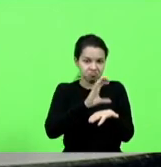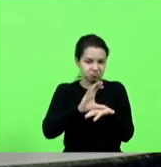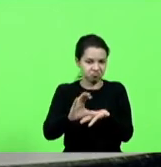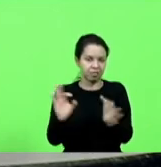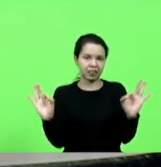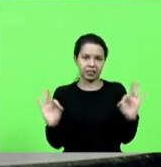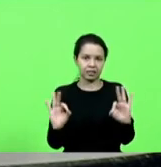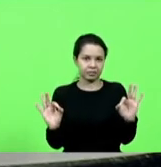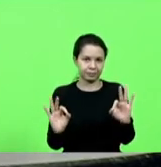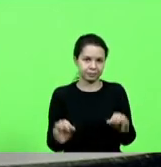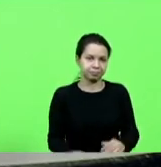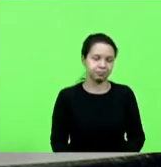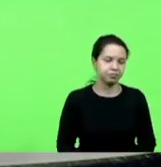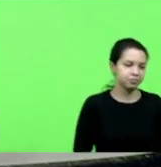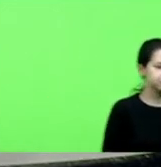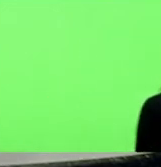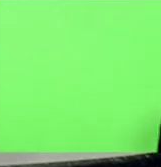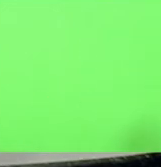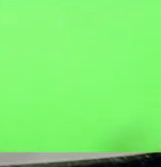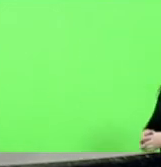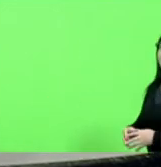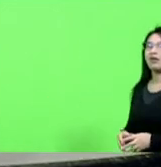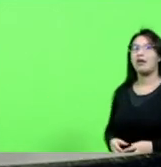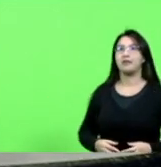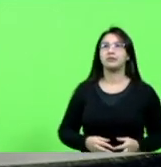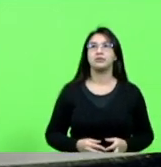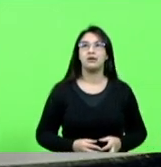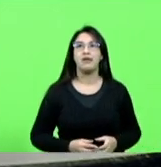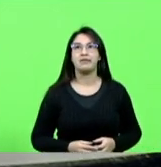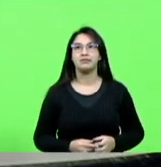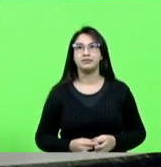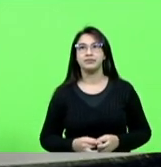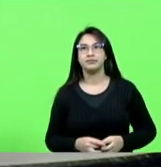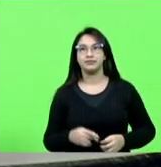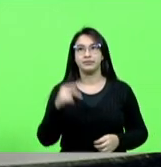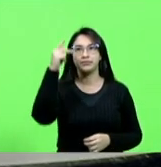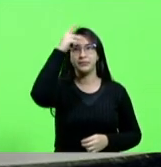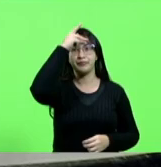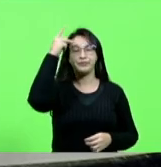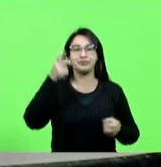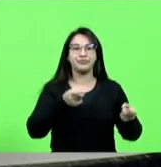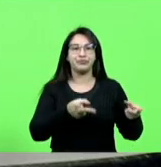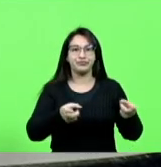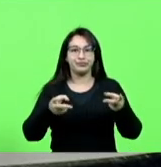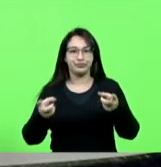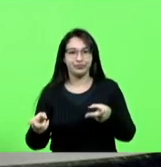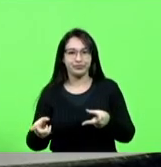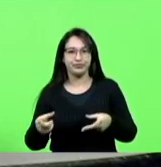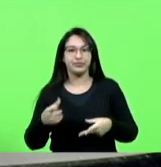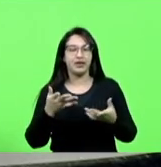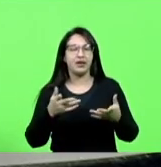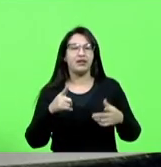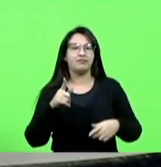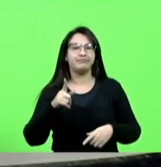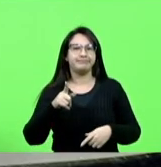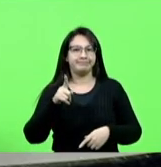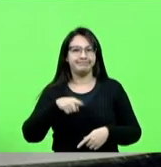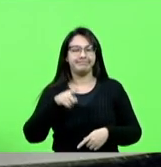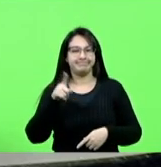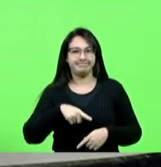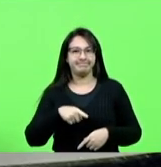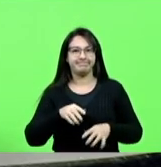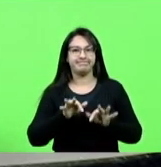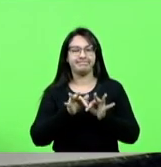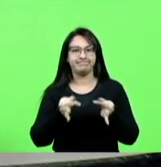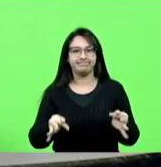Veja, quem vende esse alimento é o agricultor mais humilde, mais modesto. Ele vendeu o